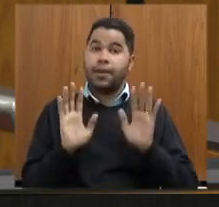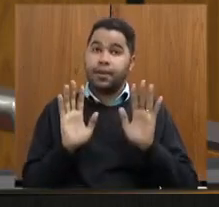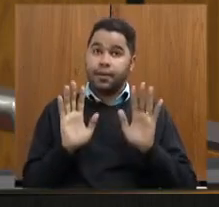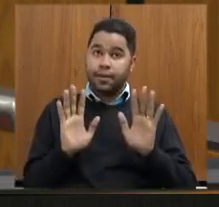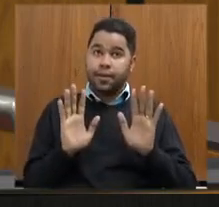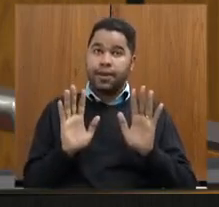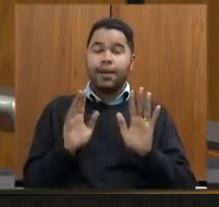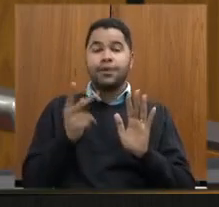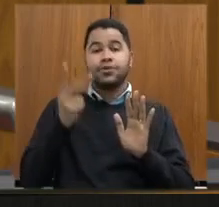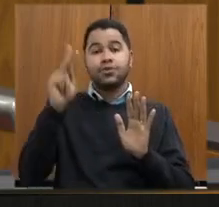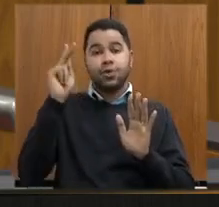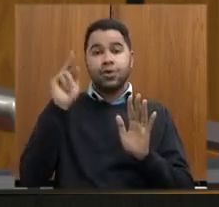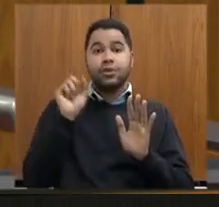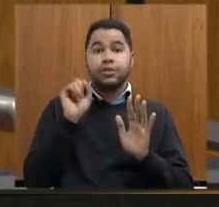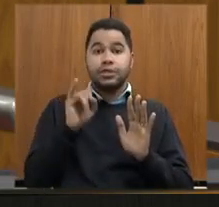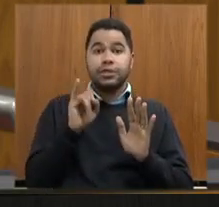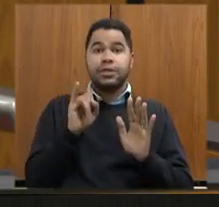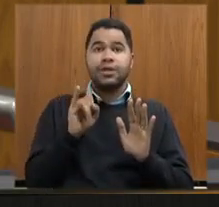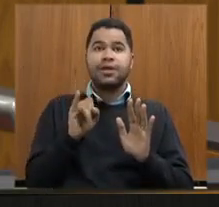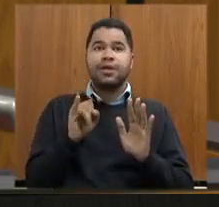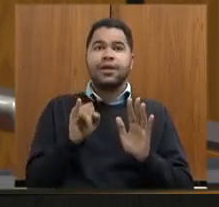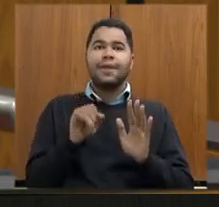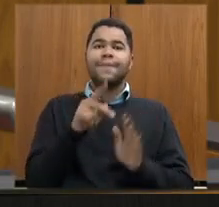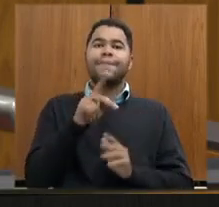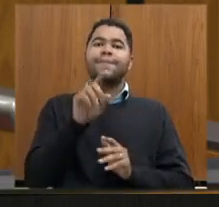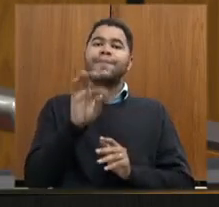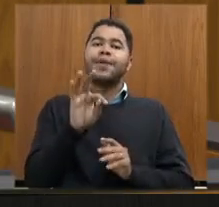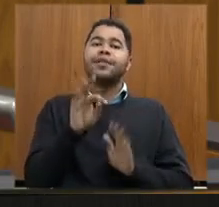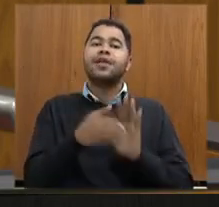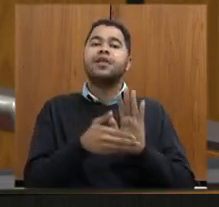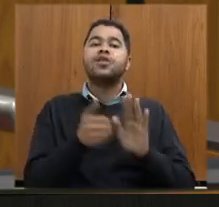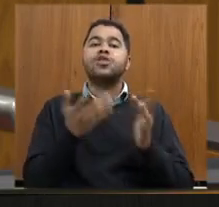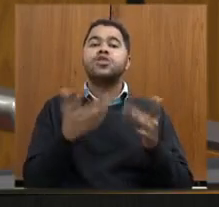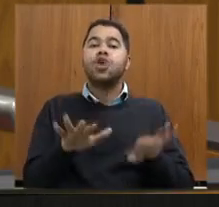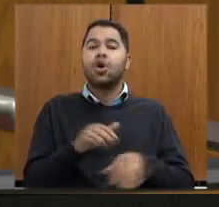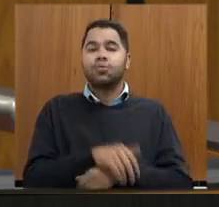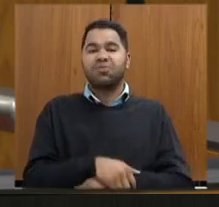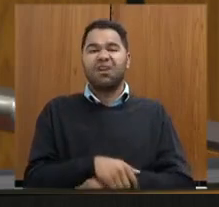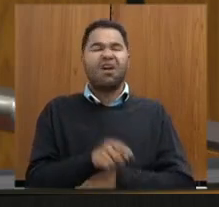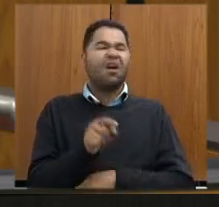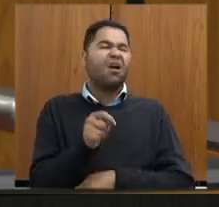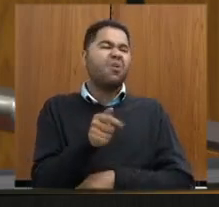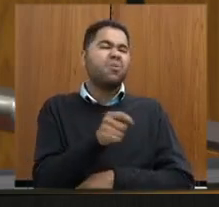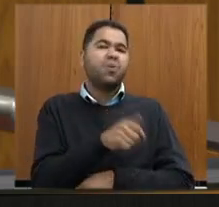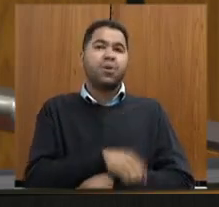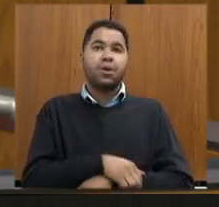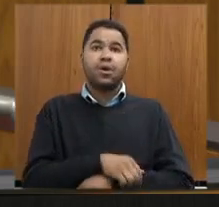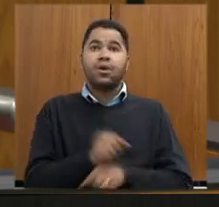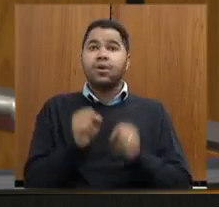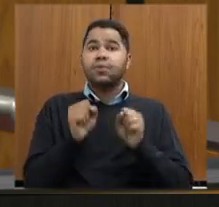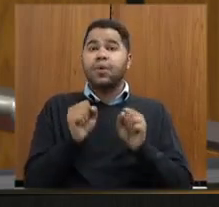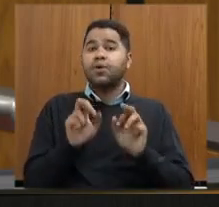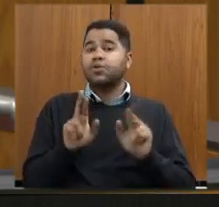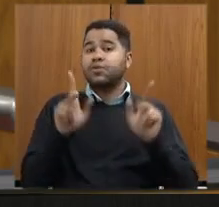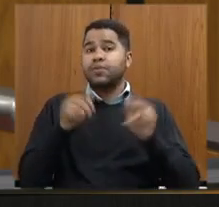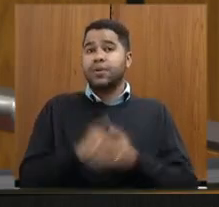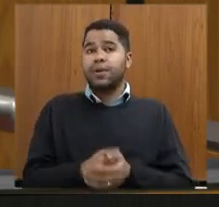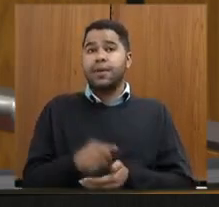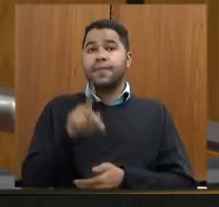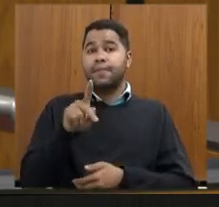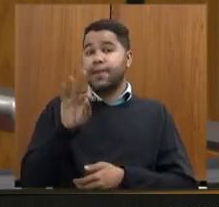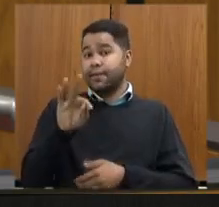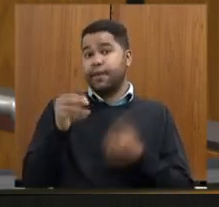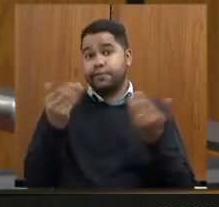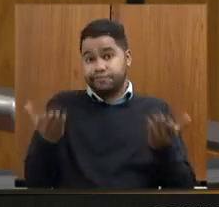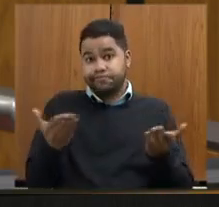é aquela história se tirar o PT da frase sobra o que sobra muito pouco vocês poderiam ter feito diferente do PT